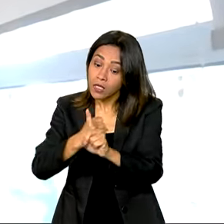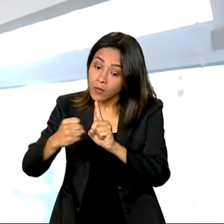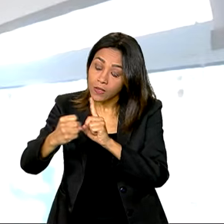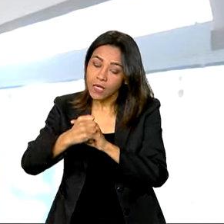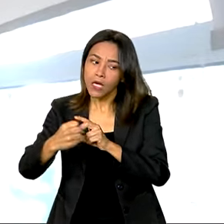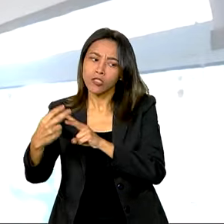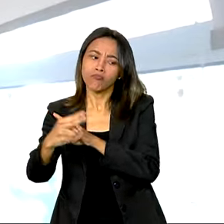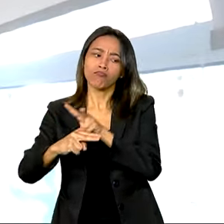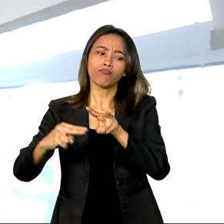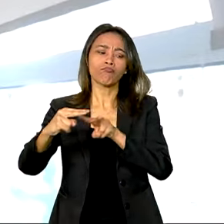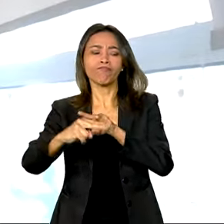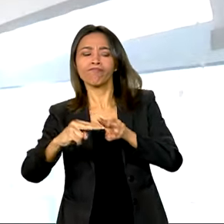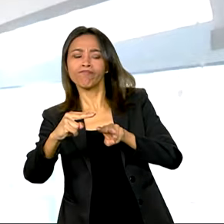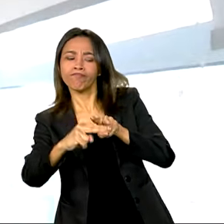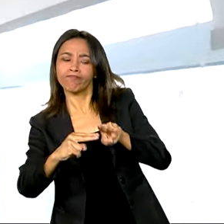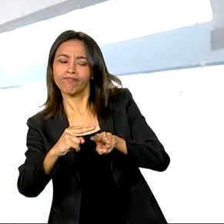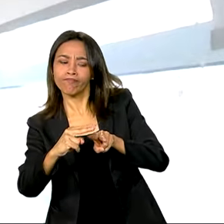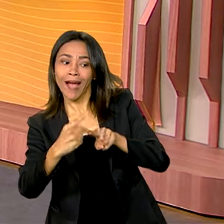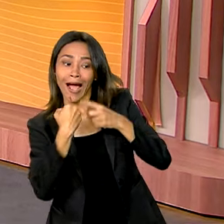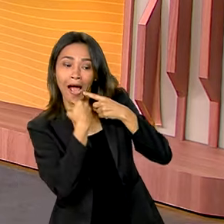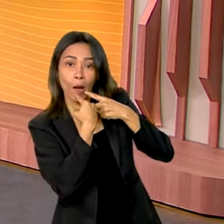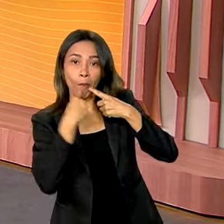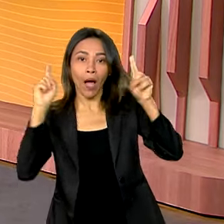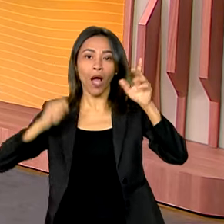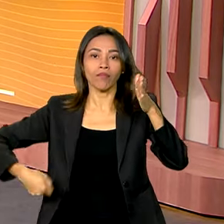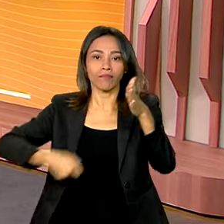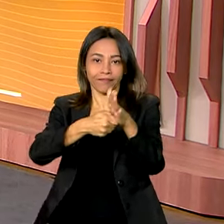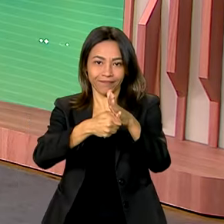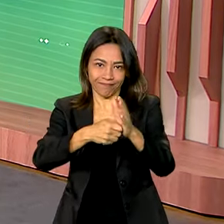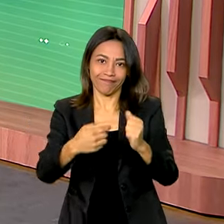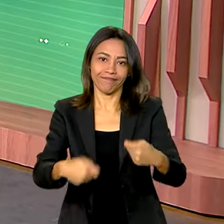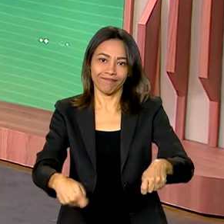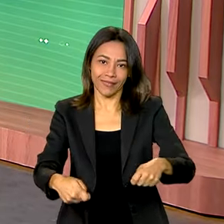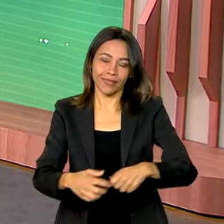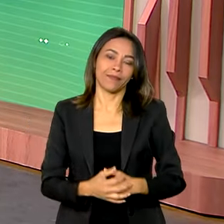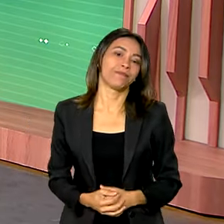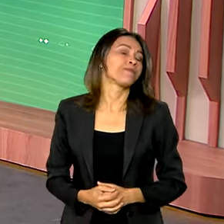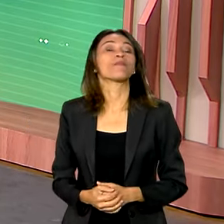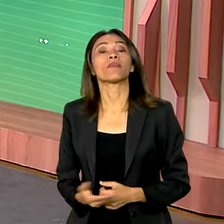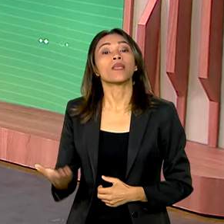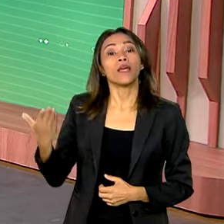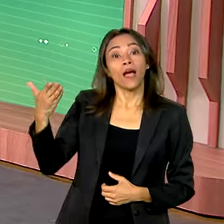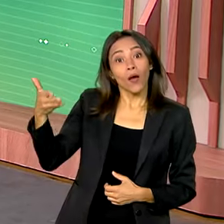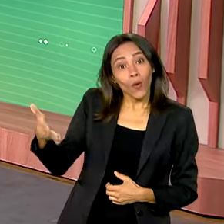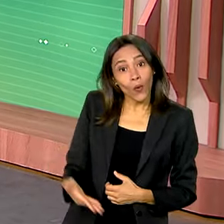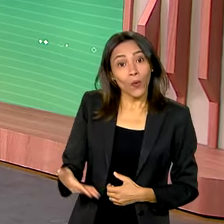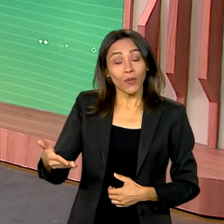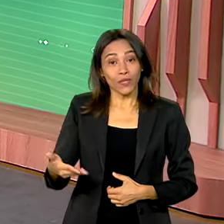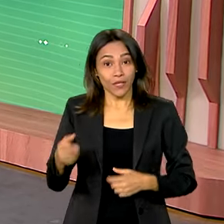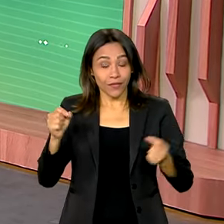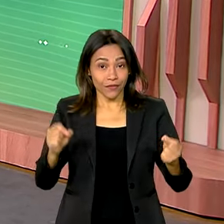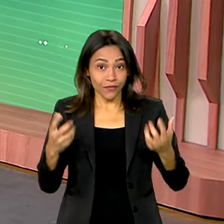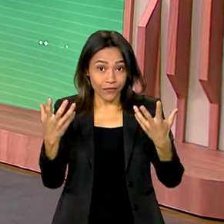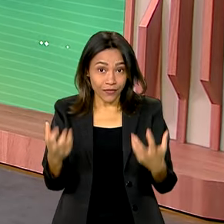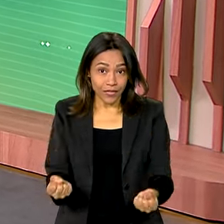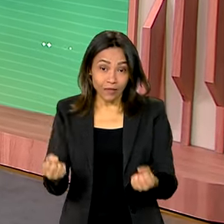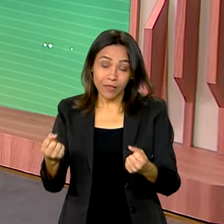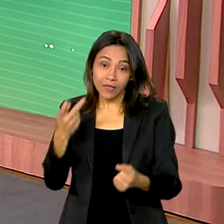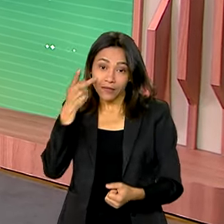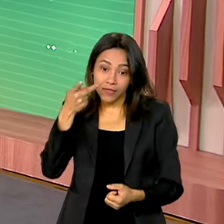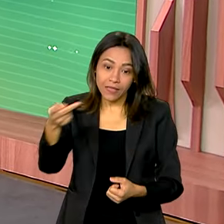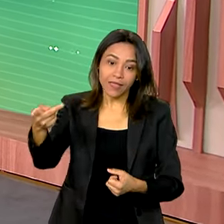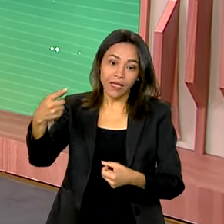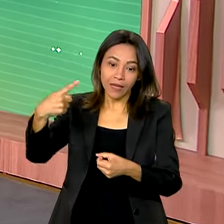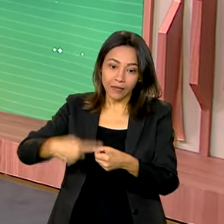e faça a denúncia. Olha, no quadro Comunica.br de hoje, nós vamos visitar o município de